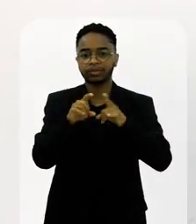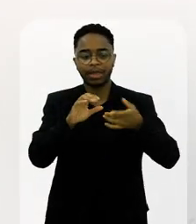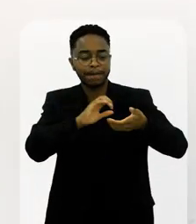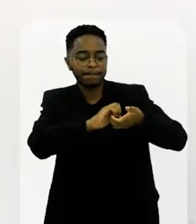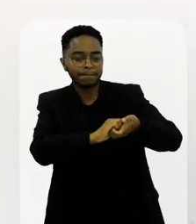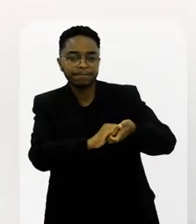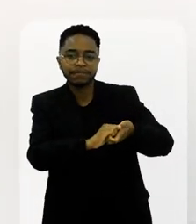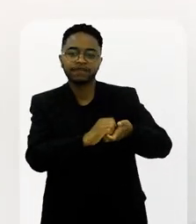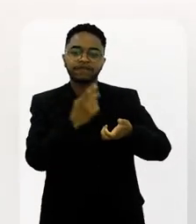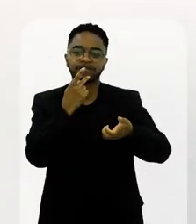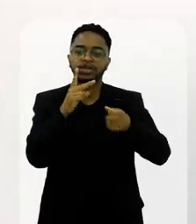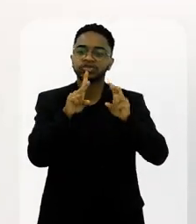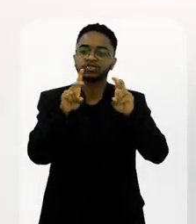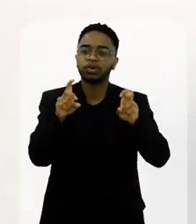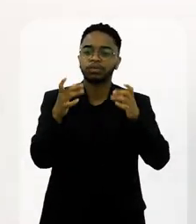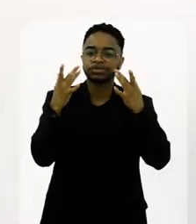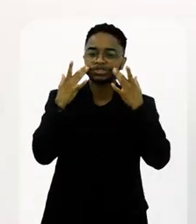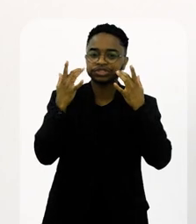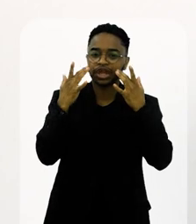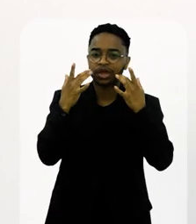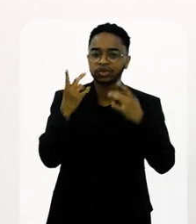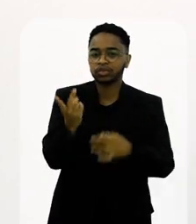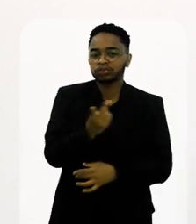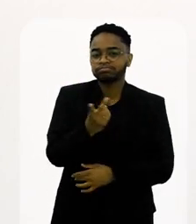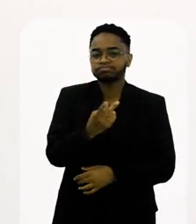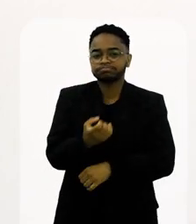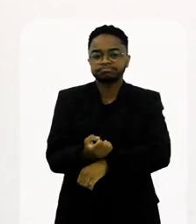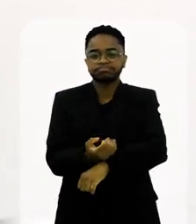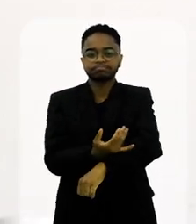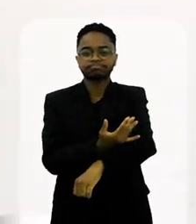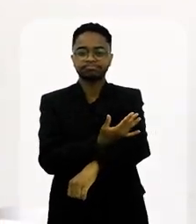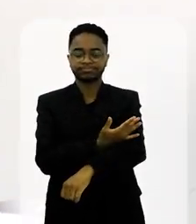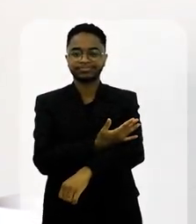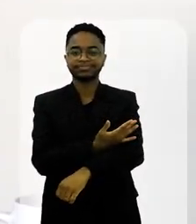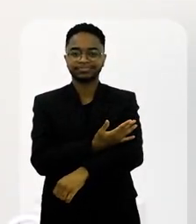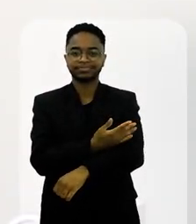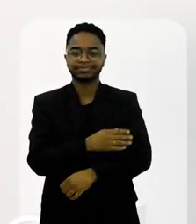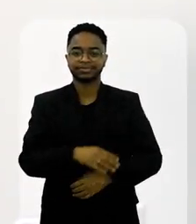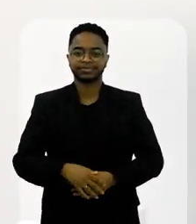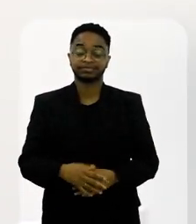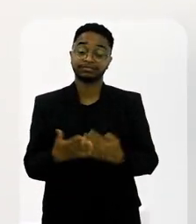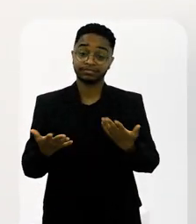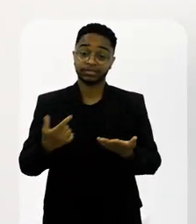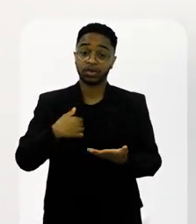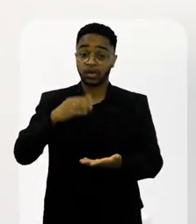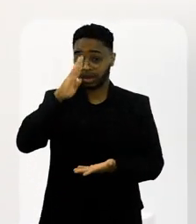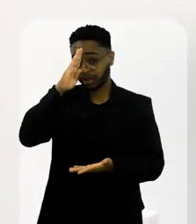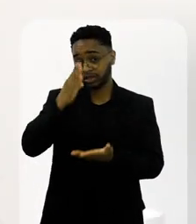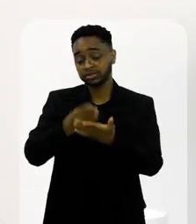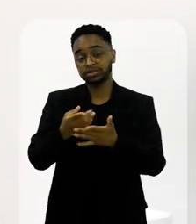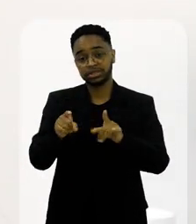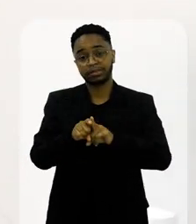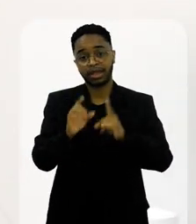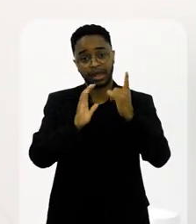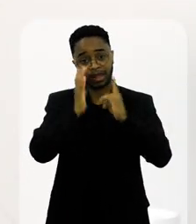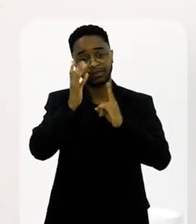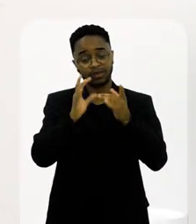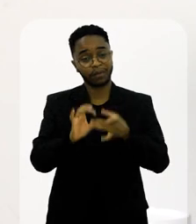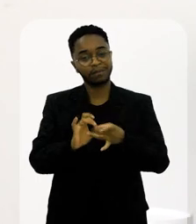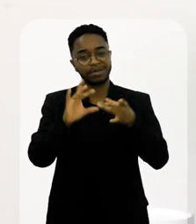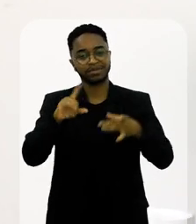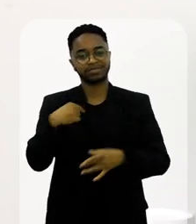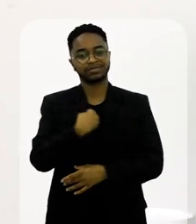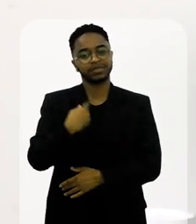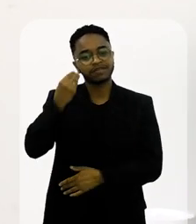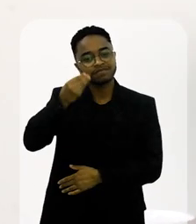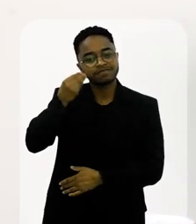e pegar a minha mão e falar sobre teatro, e nós dois nos emocionarmos, assim. Então, acho que o carnaval também permite